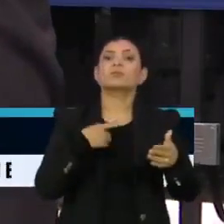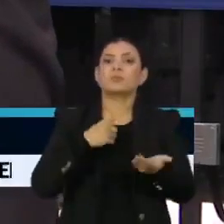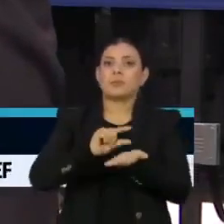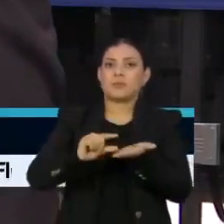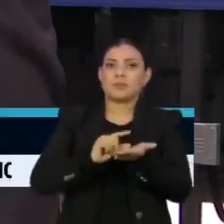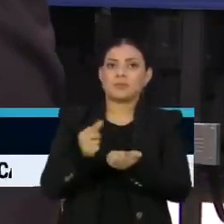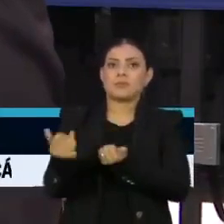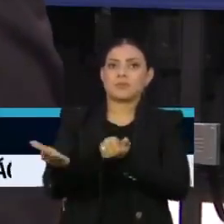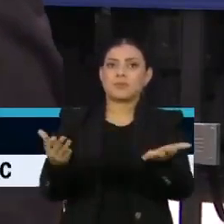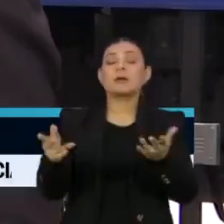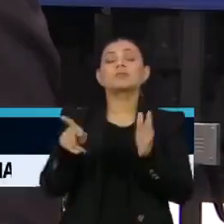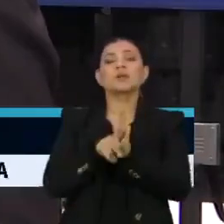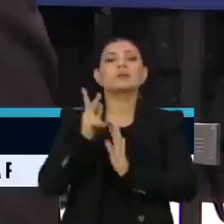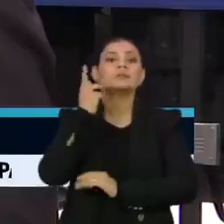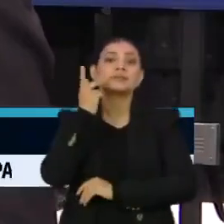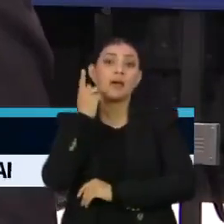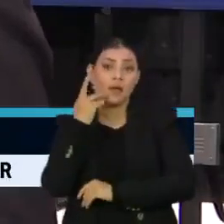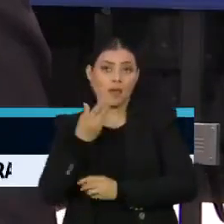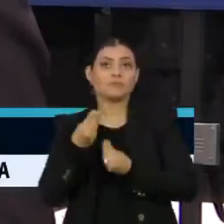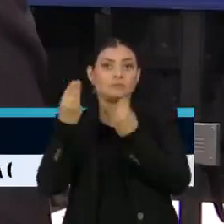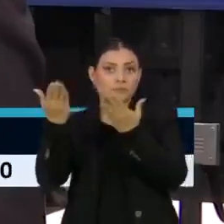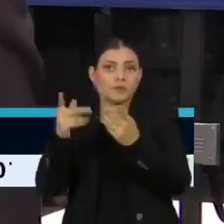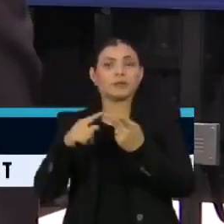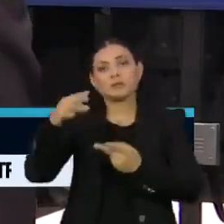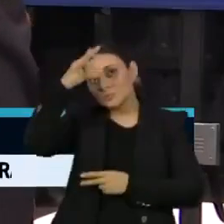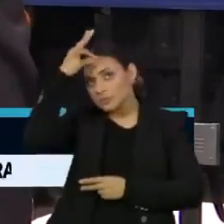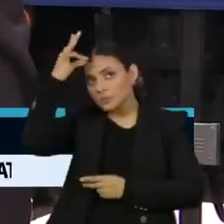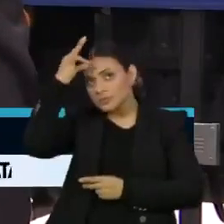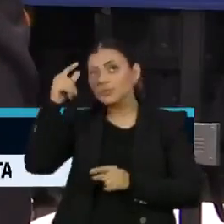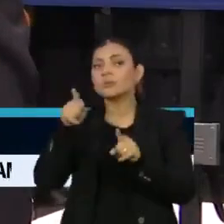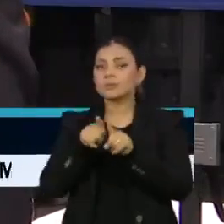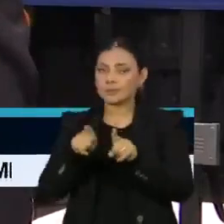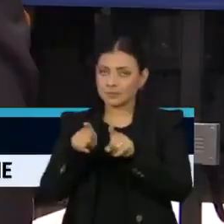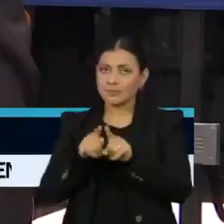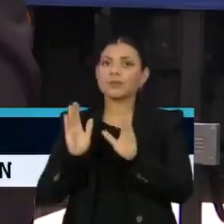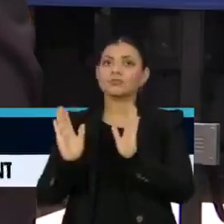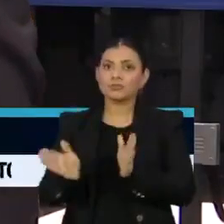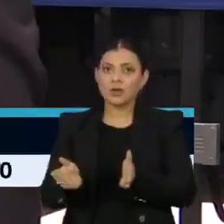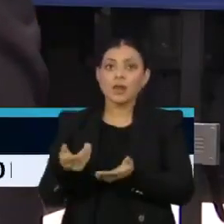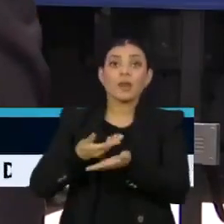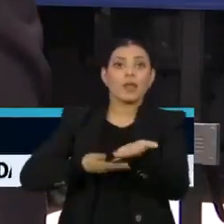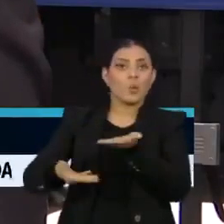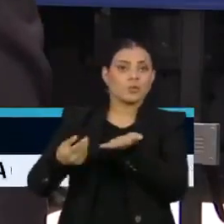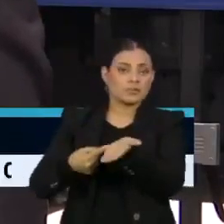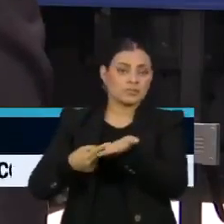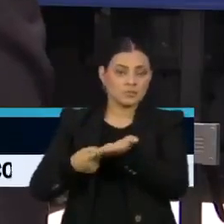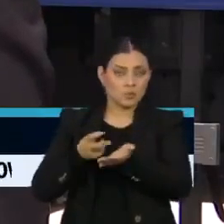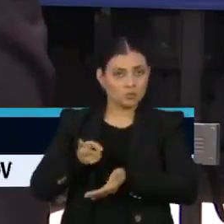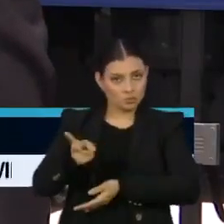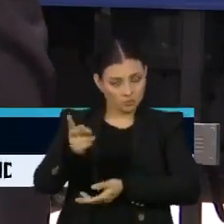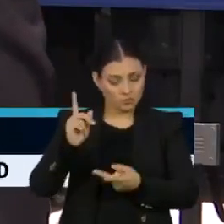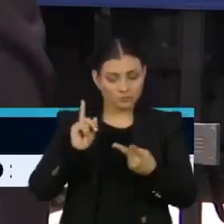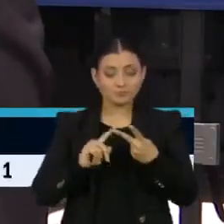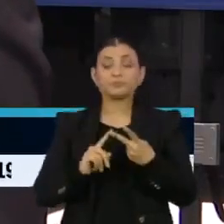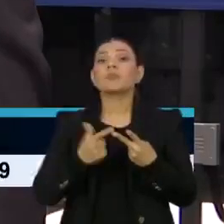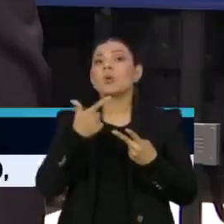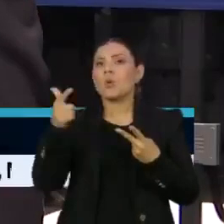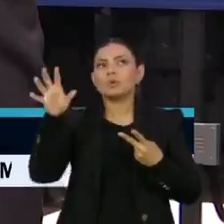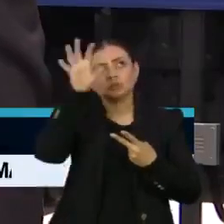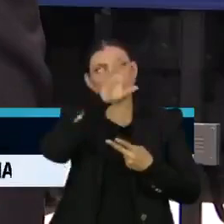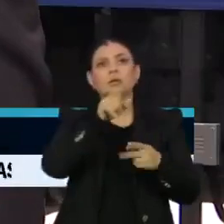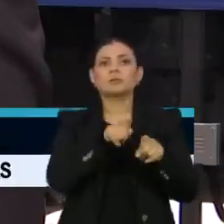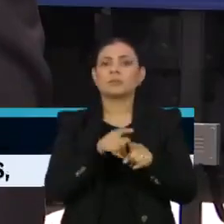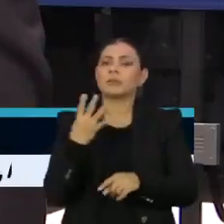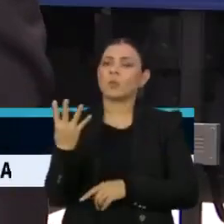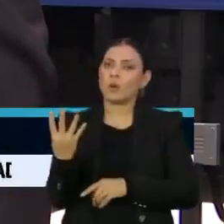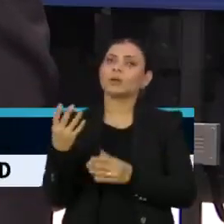primeiras doses para o Ceará. O Espírito Santo também está em fase de negociação e outros estados. Nós